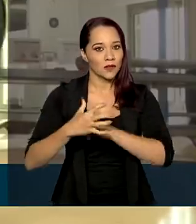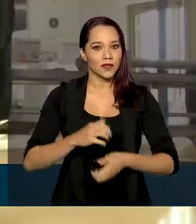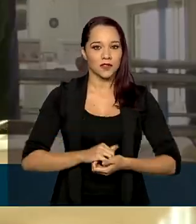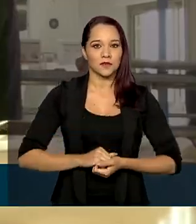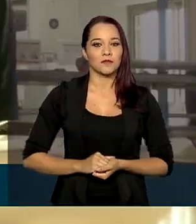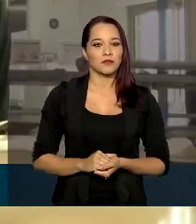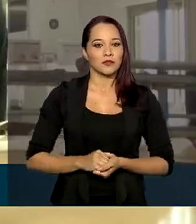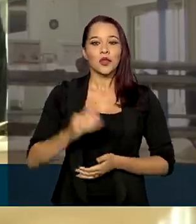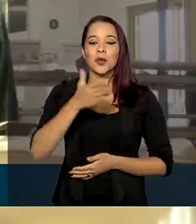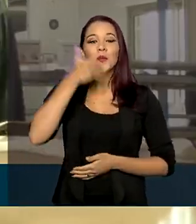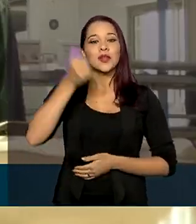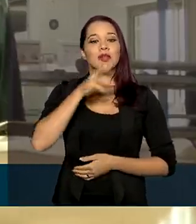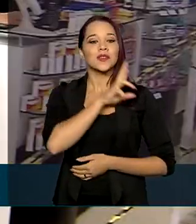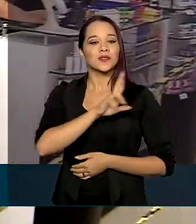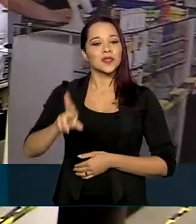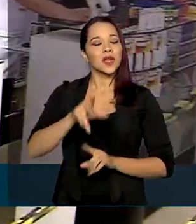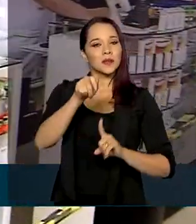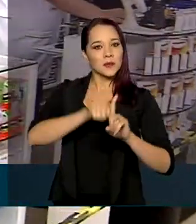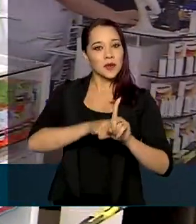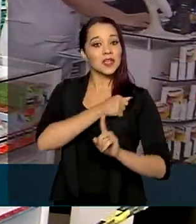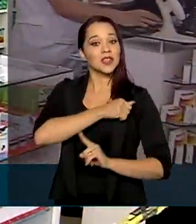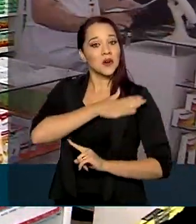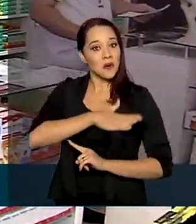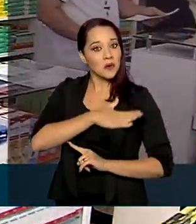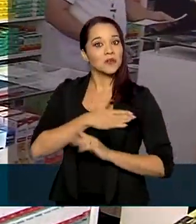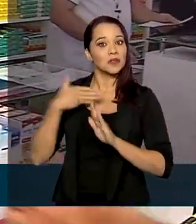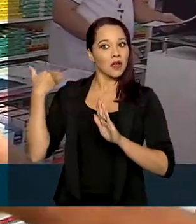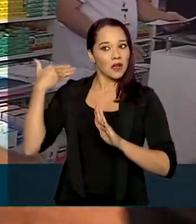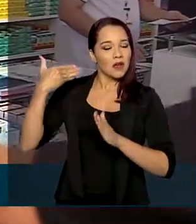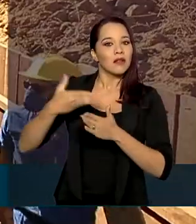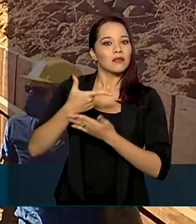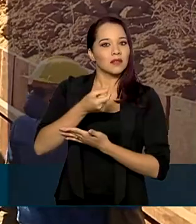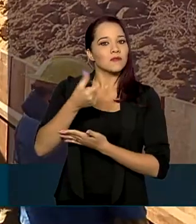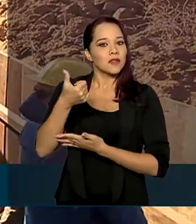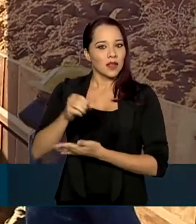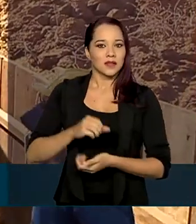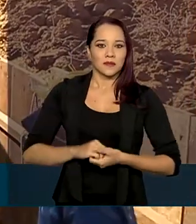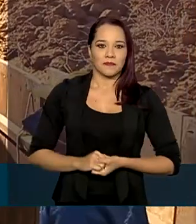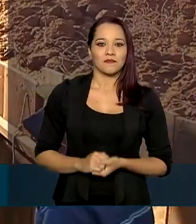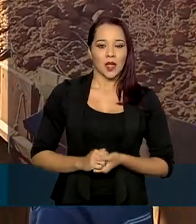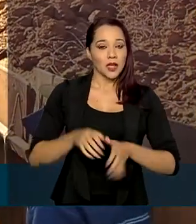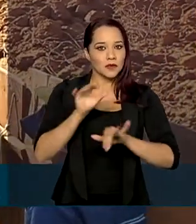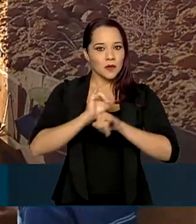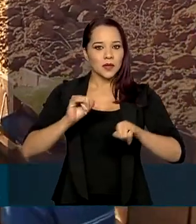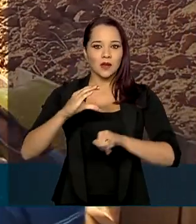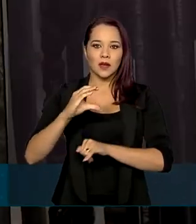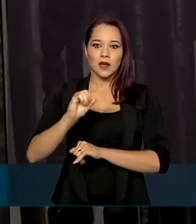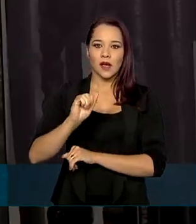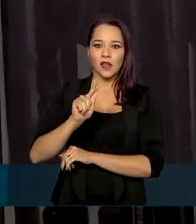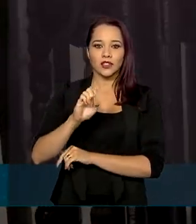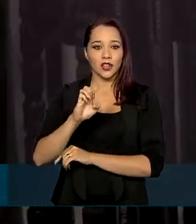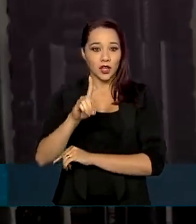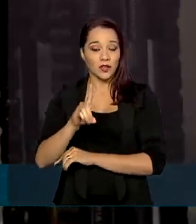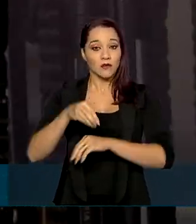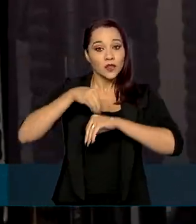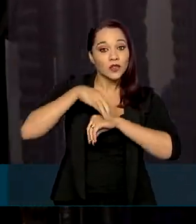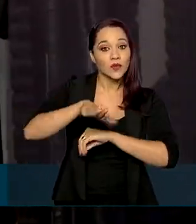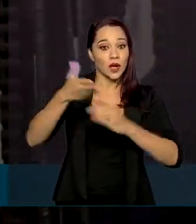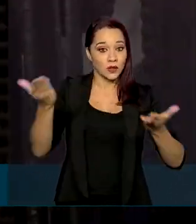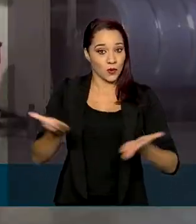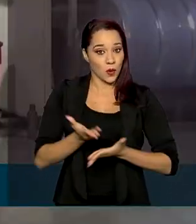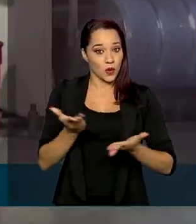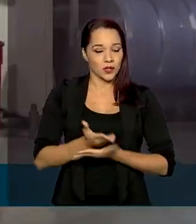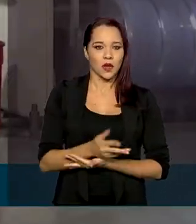e o melhor resultado para o mês de agosto desde 2010. Os dados são do Caged e foram divulgados hoje.